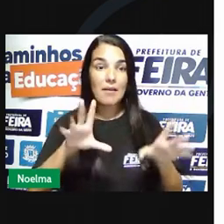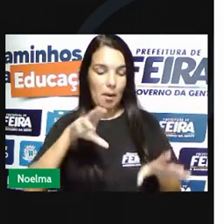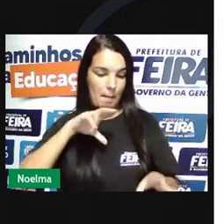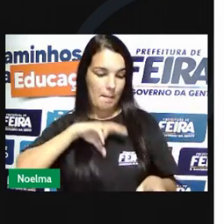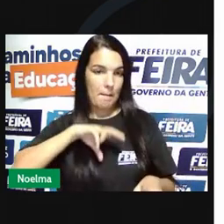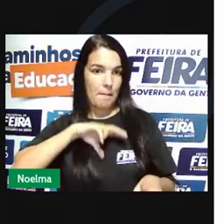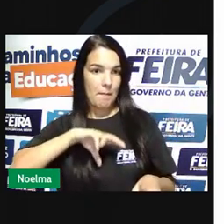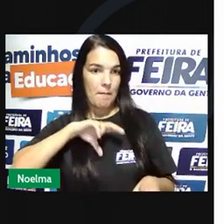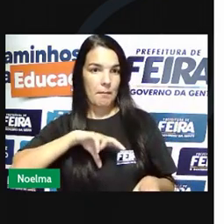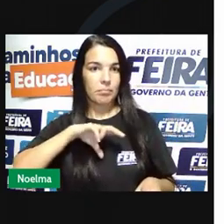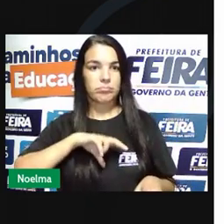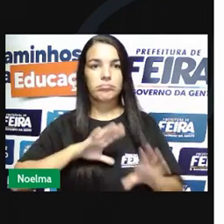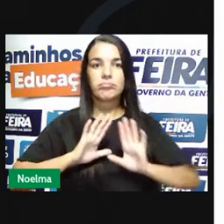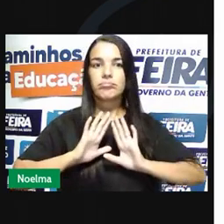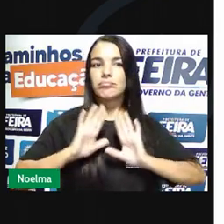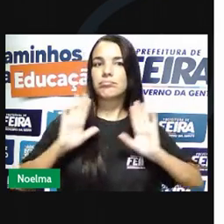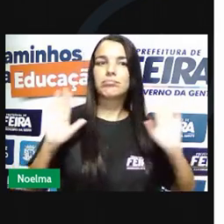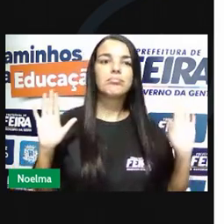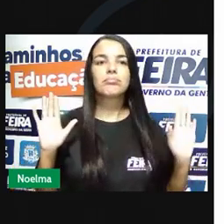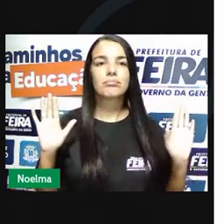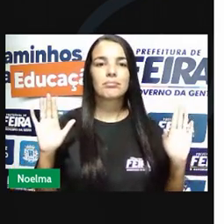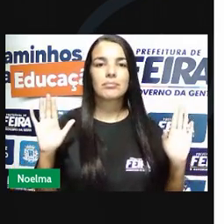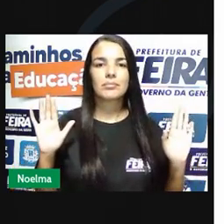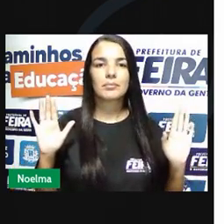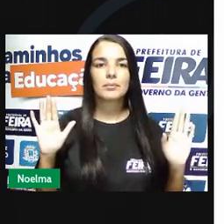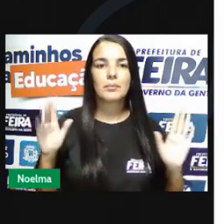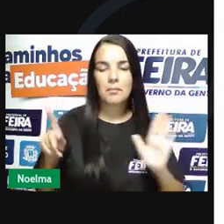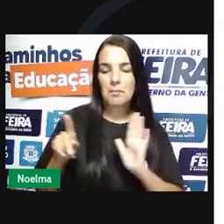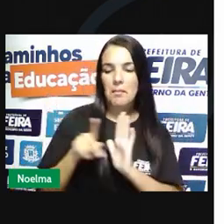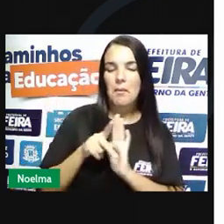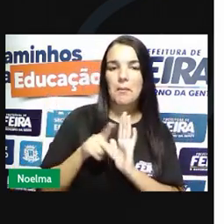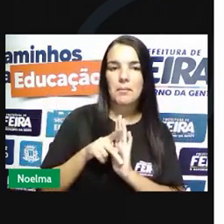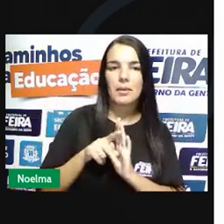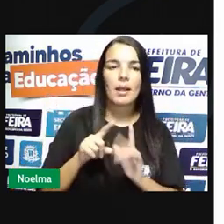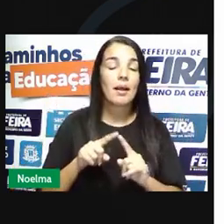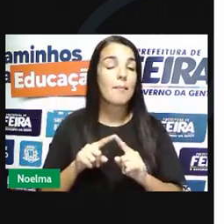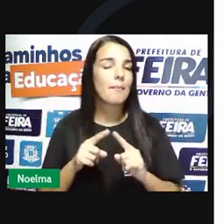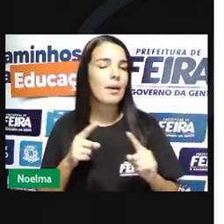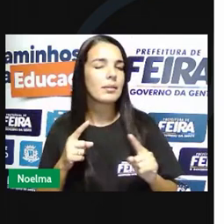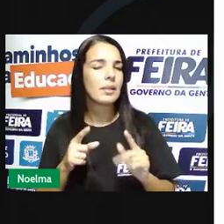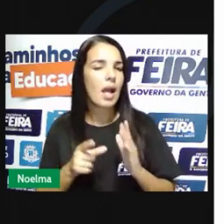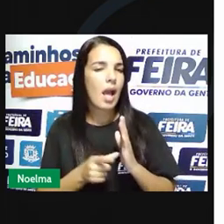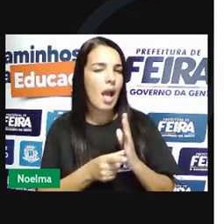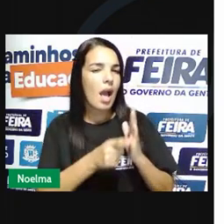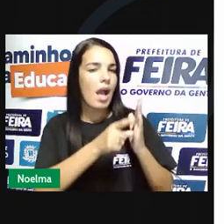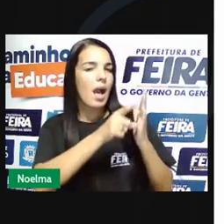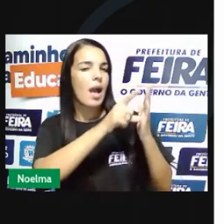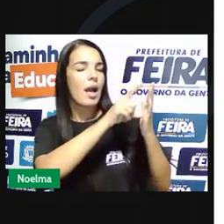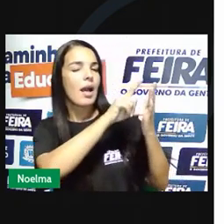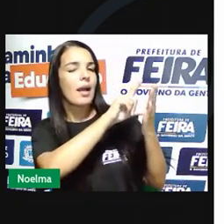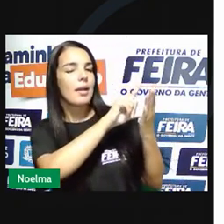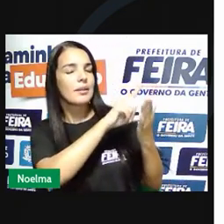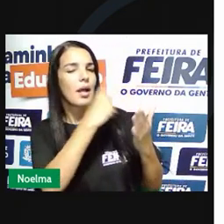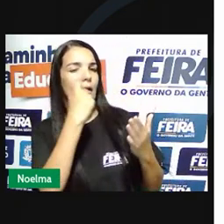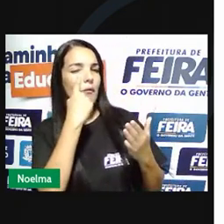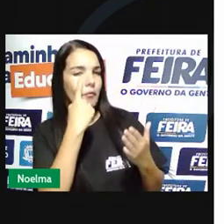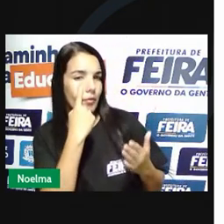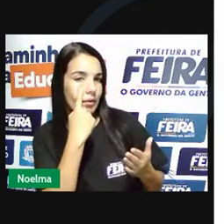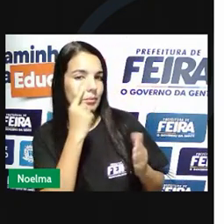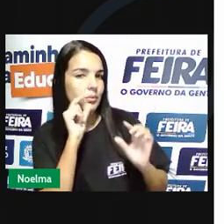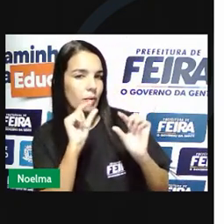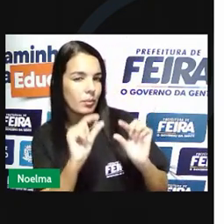república independente mas antes vamos voltar lá atrás